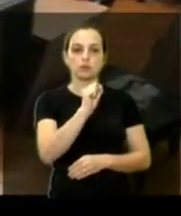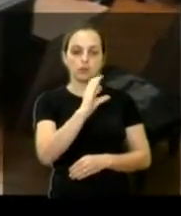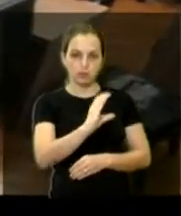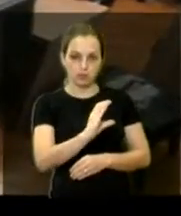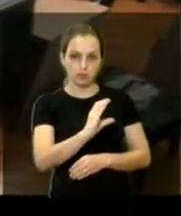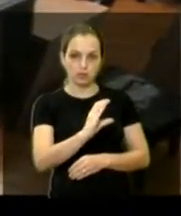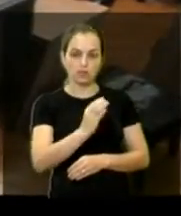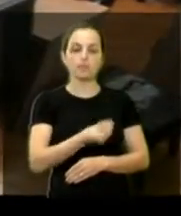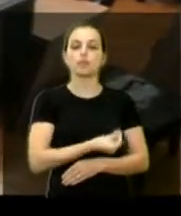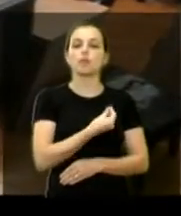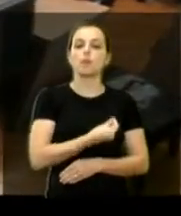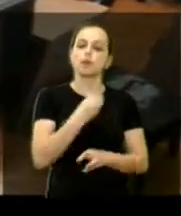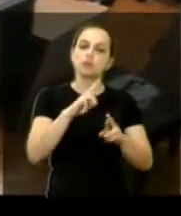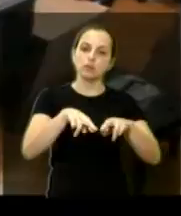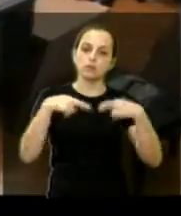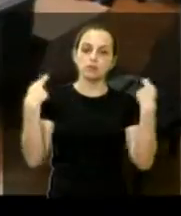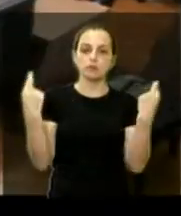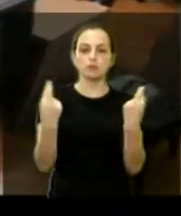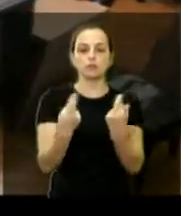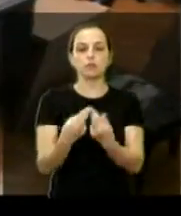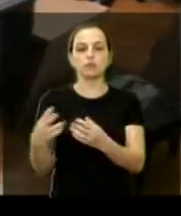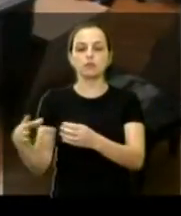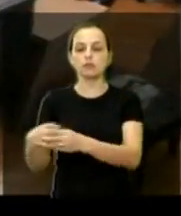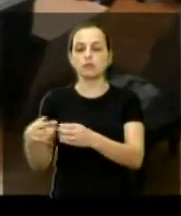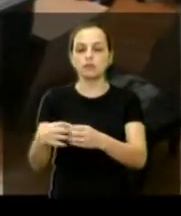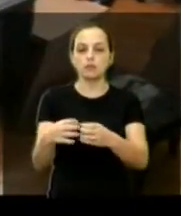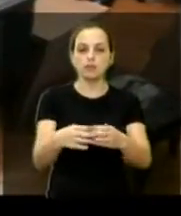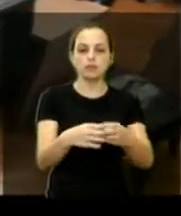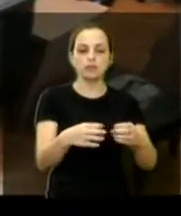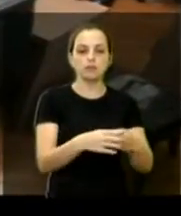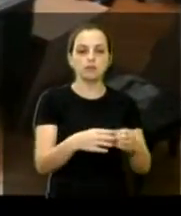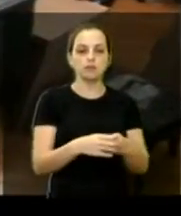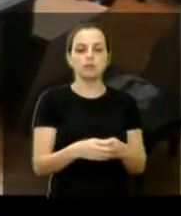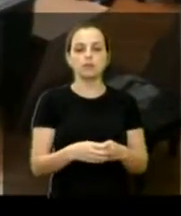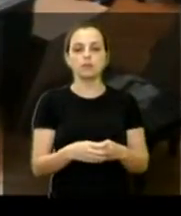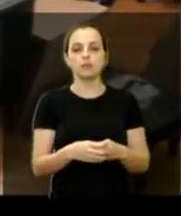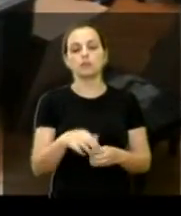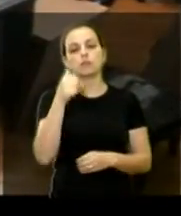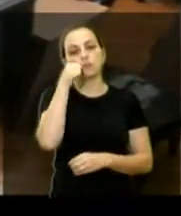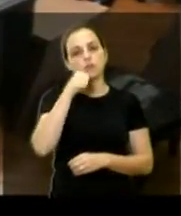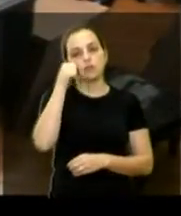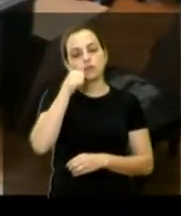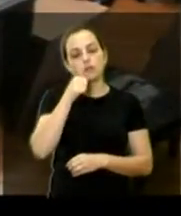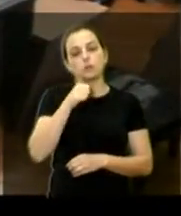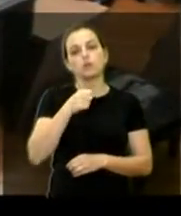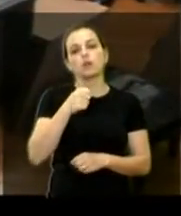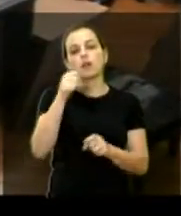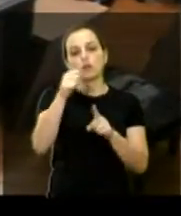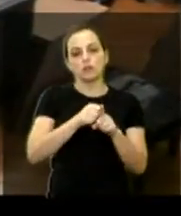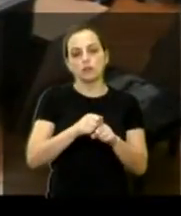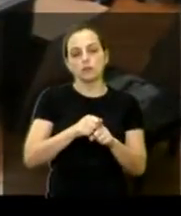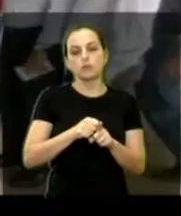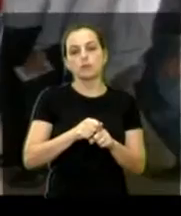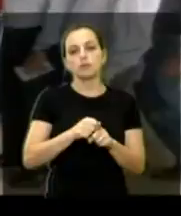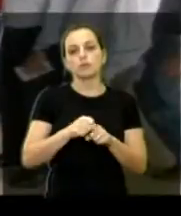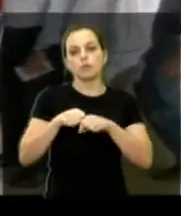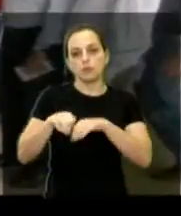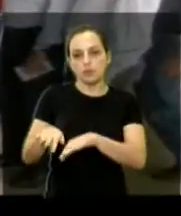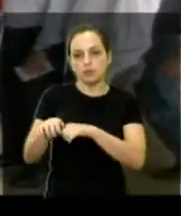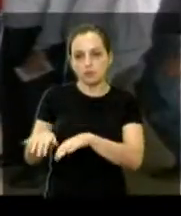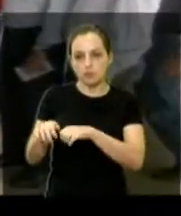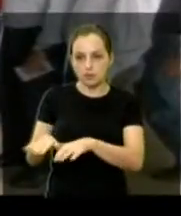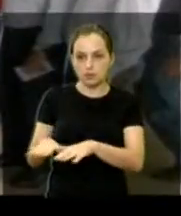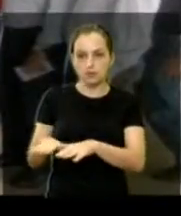Participamos da reunião do Conselho Municipal dos Direitos da Mulher. Em setembro vai acontecer o congresso delas.